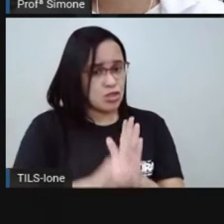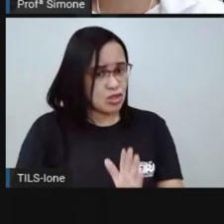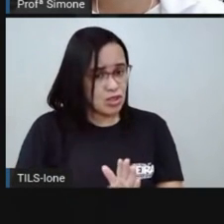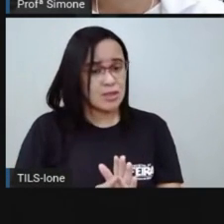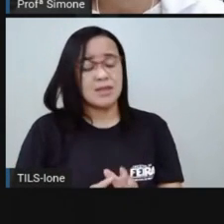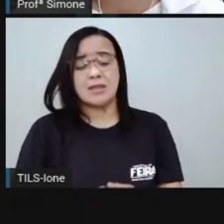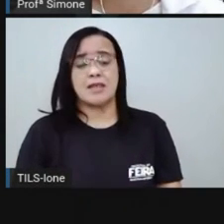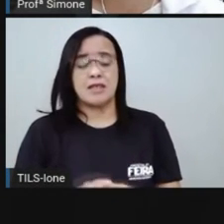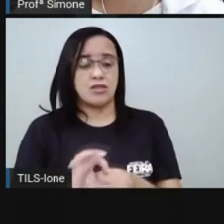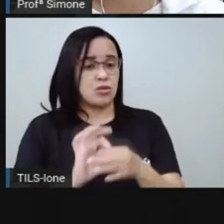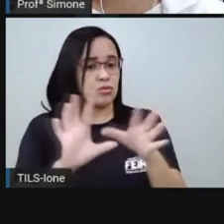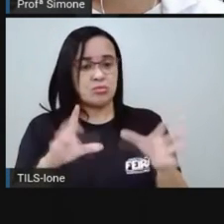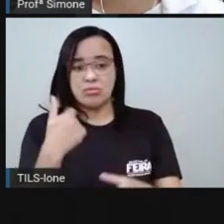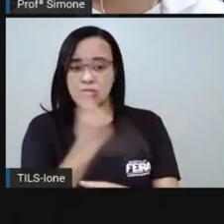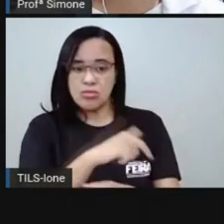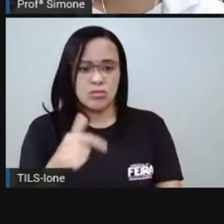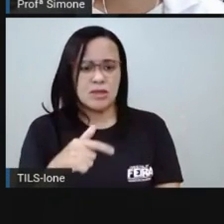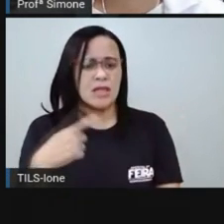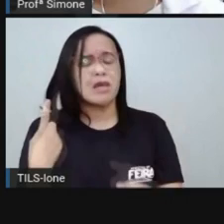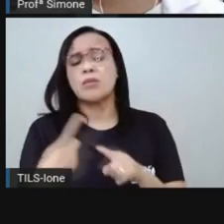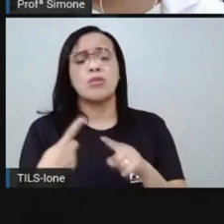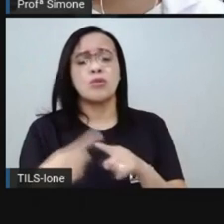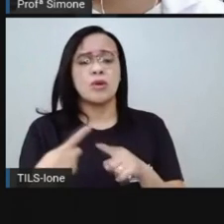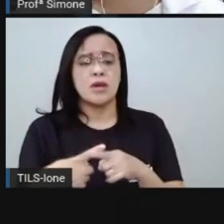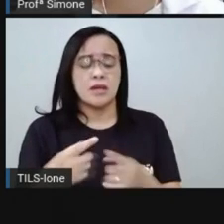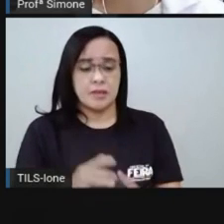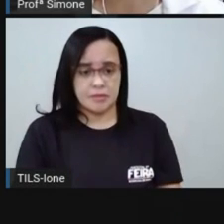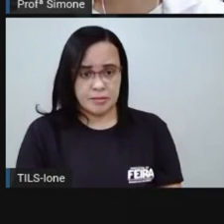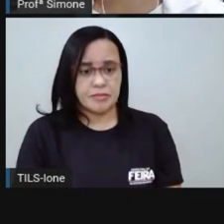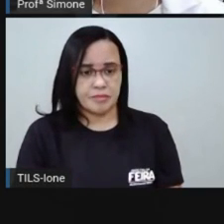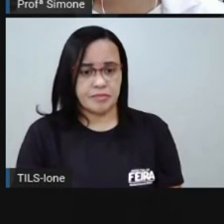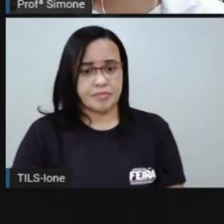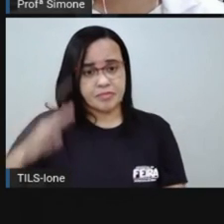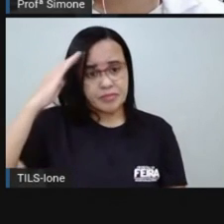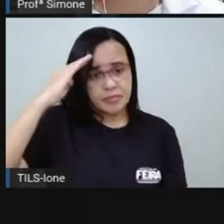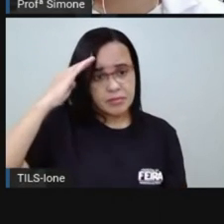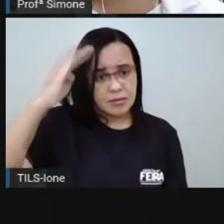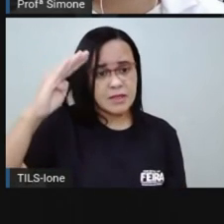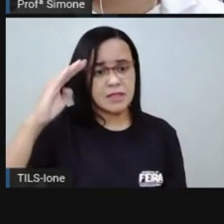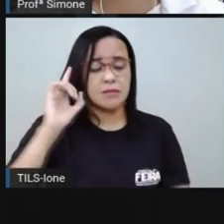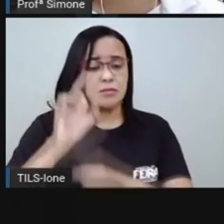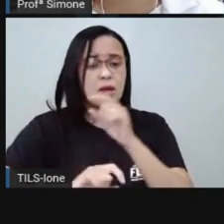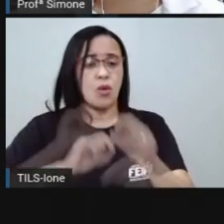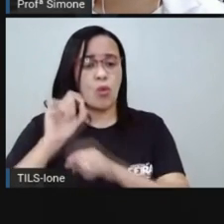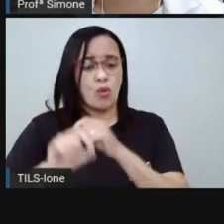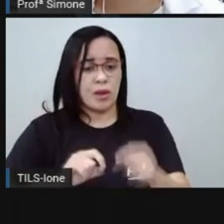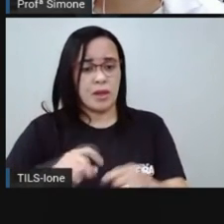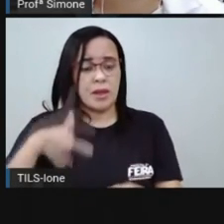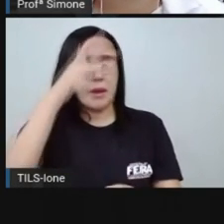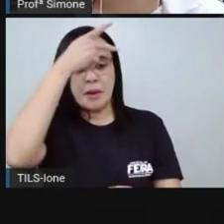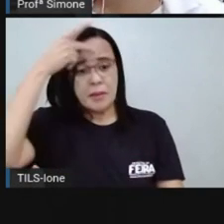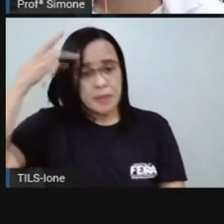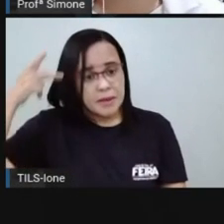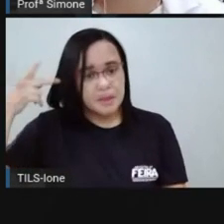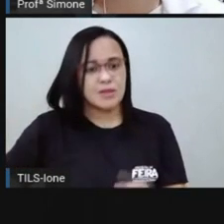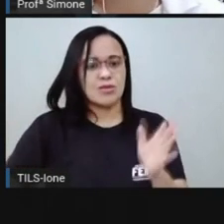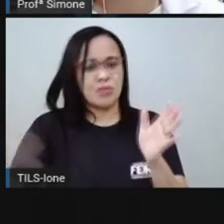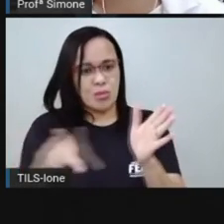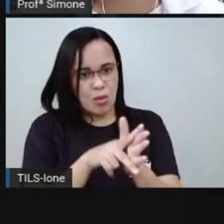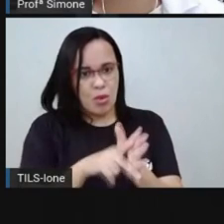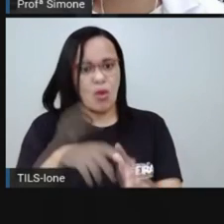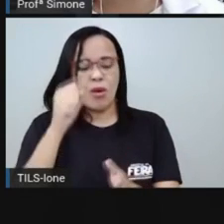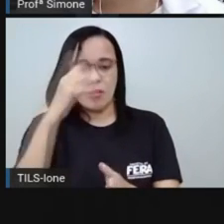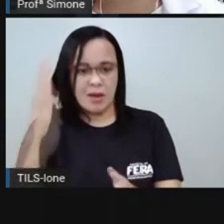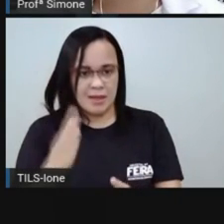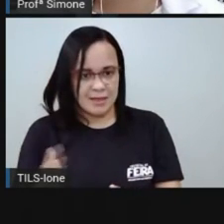acredite a violação do direito à propriedade principalmente dos povos nativos dos povos originários do Brasil